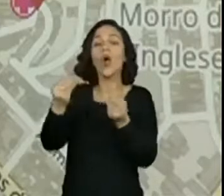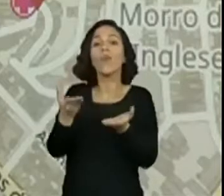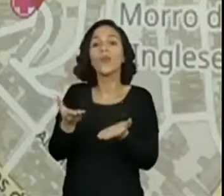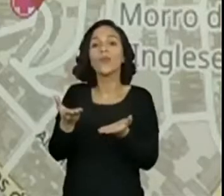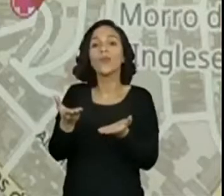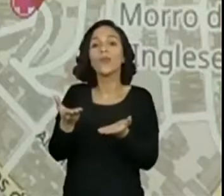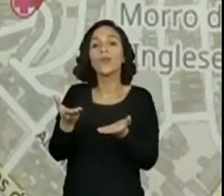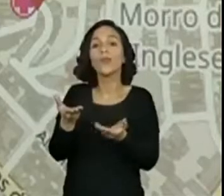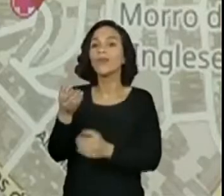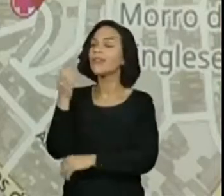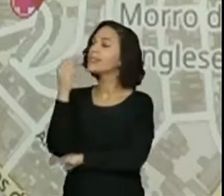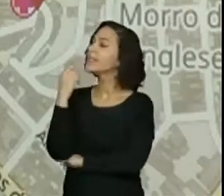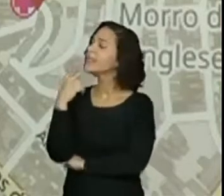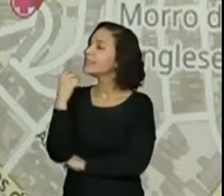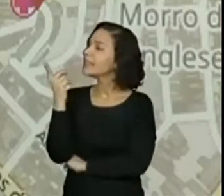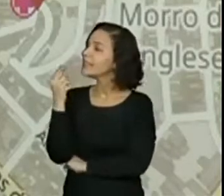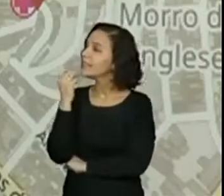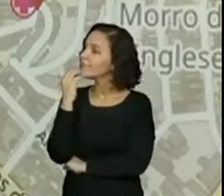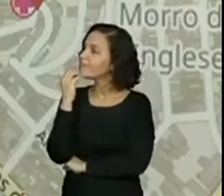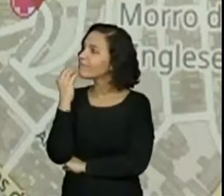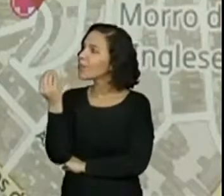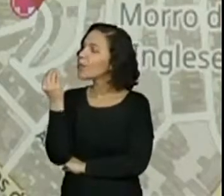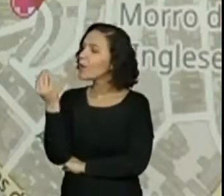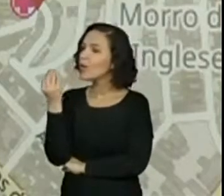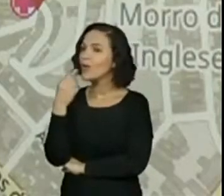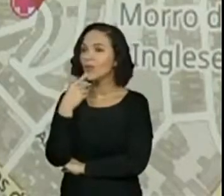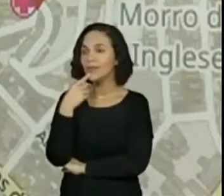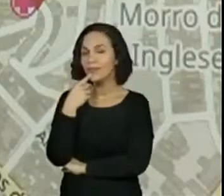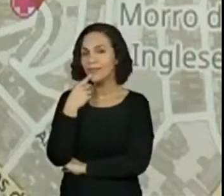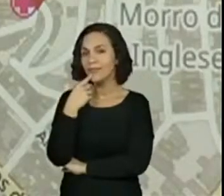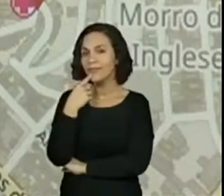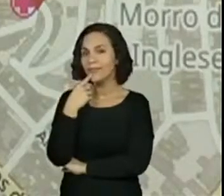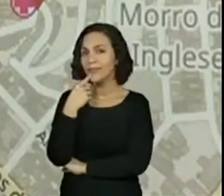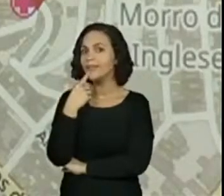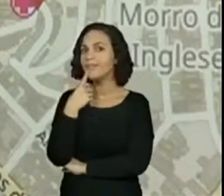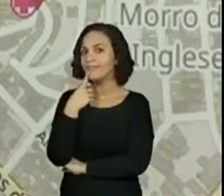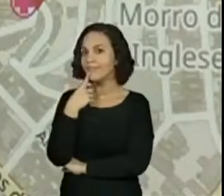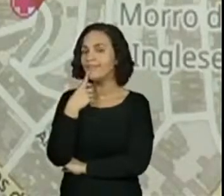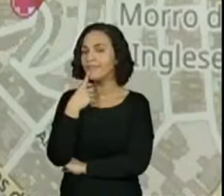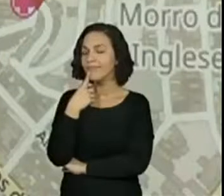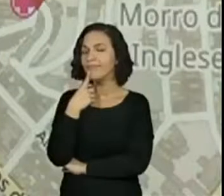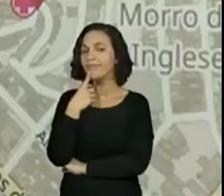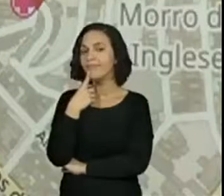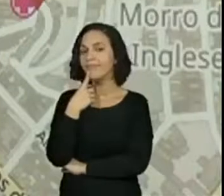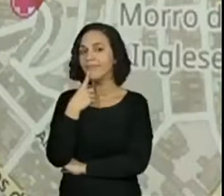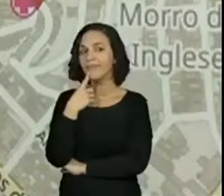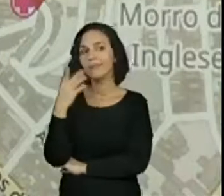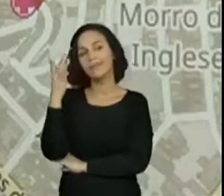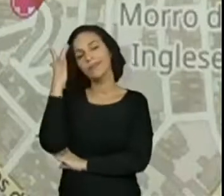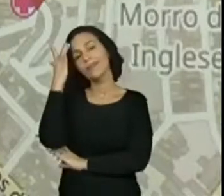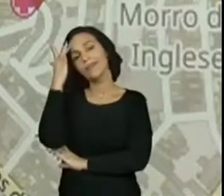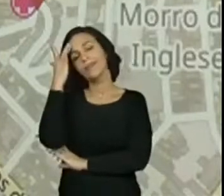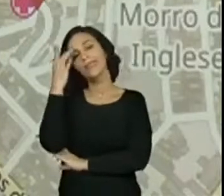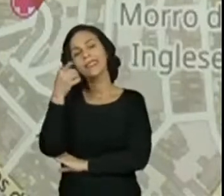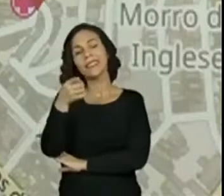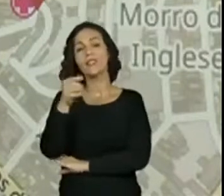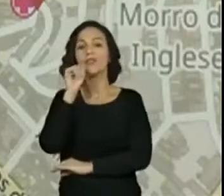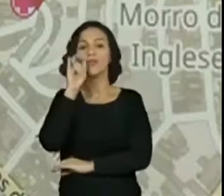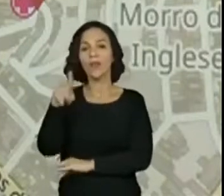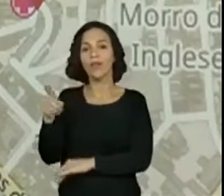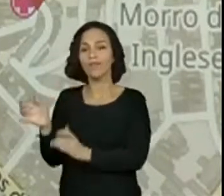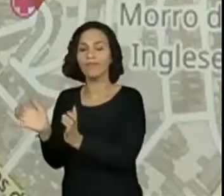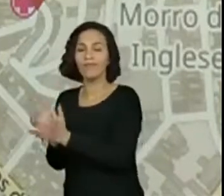eles precisam fazer? Vão colocando aí para a gente. devem estar pensando e escrevendo lá no chat pequeno. Isso. por ano.